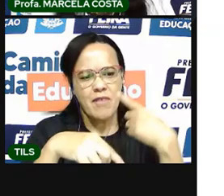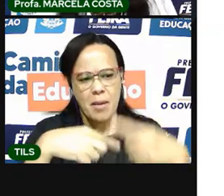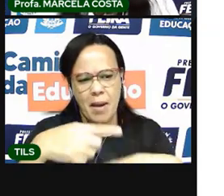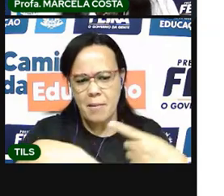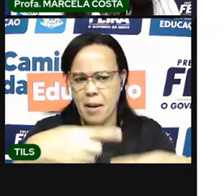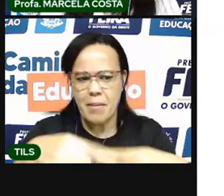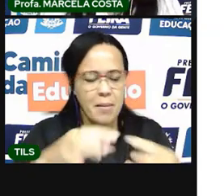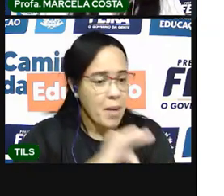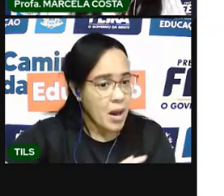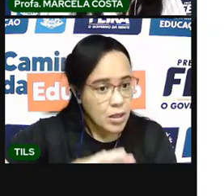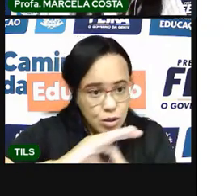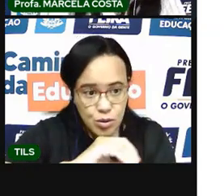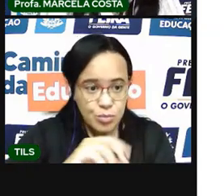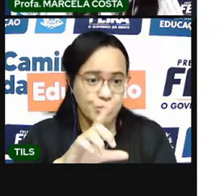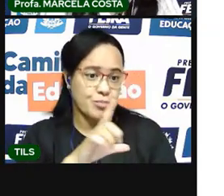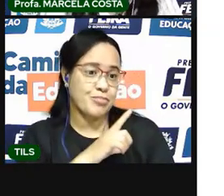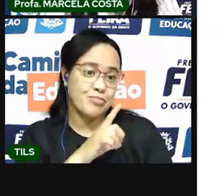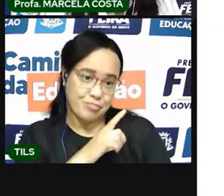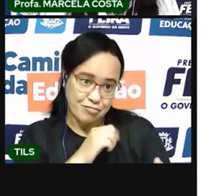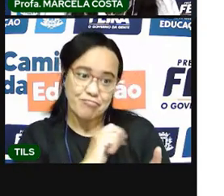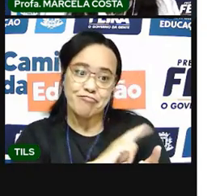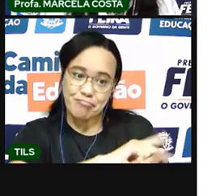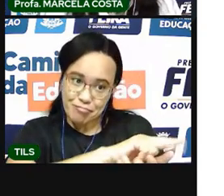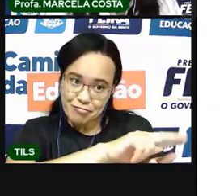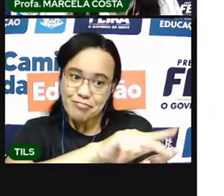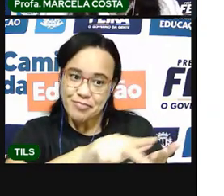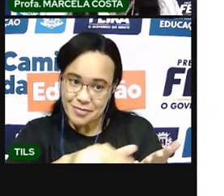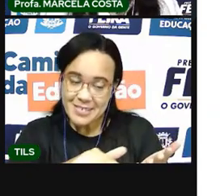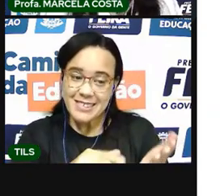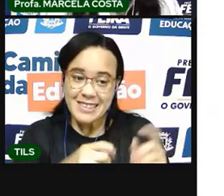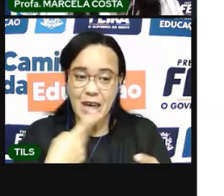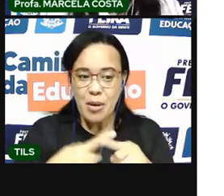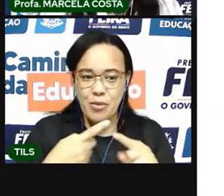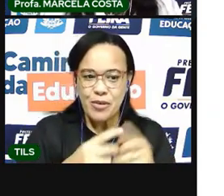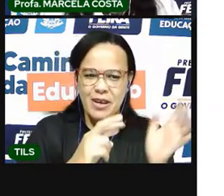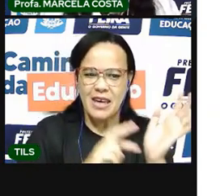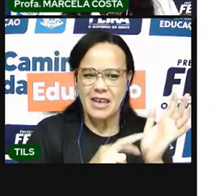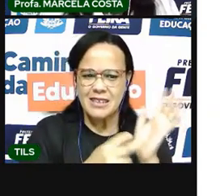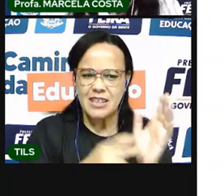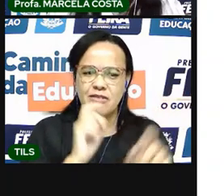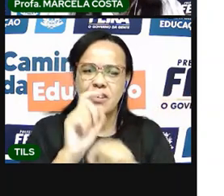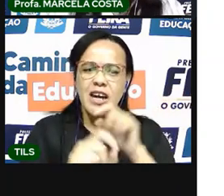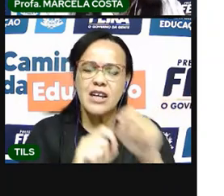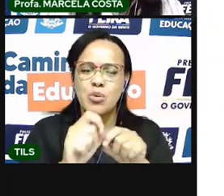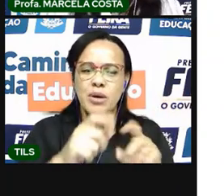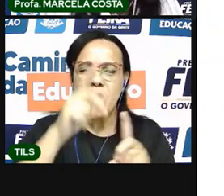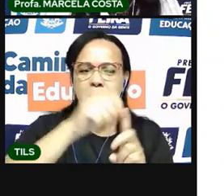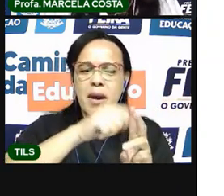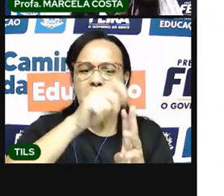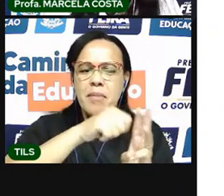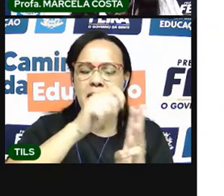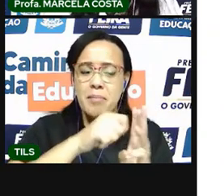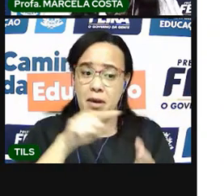eu não vou falar tudo que tem nesse calendário, não. O significa cada mês, não. Vou deixar para vocês descobrirem.